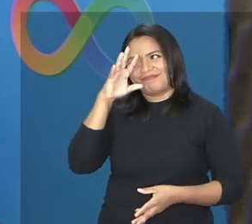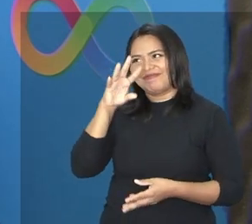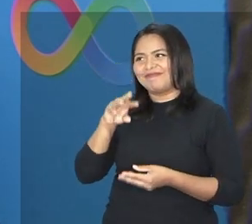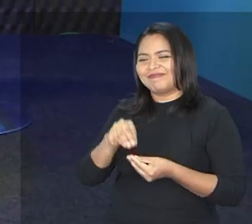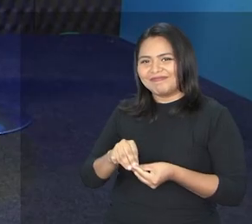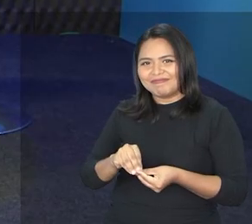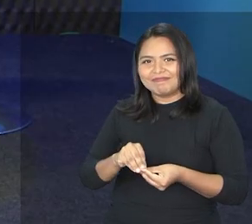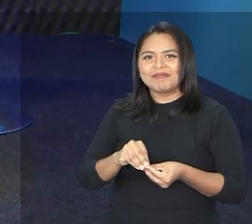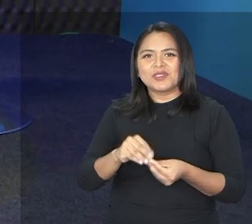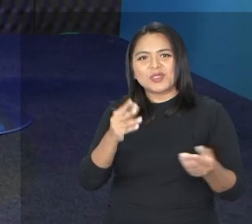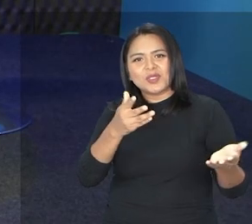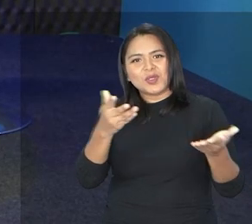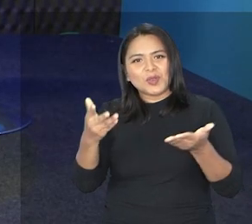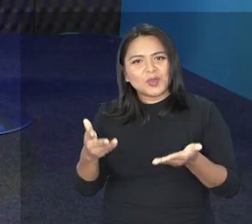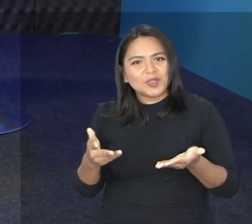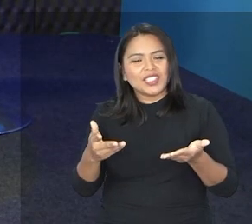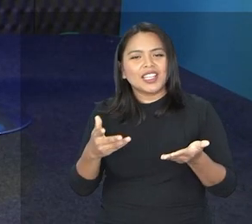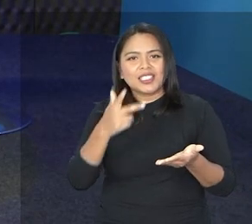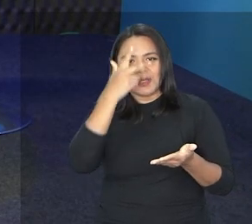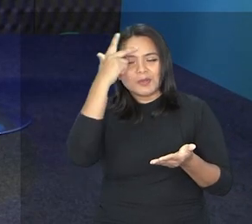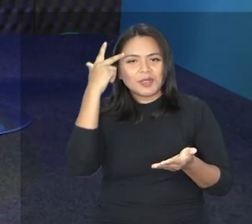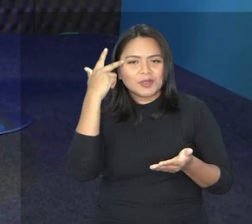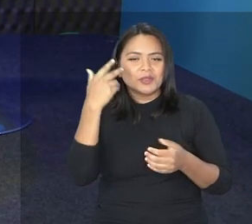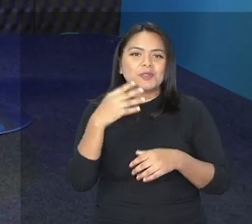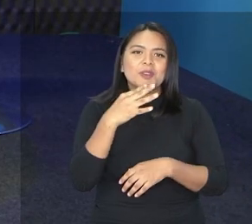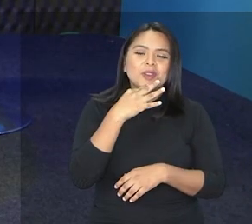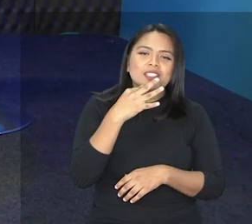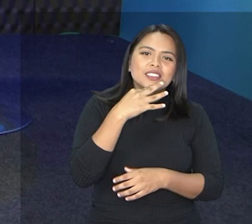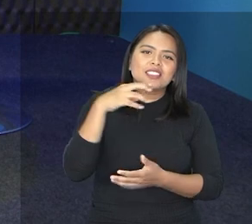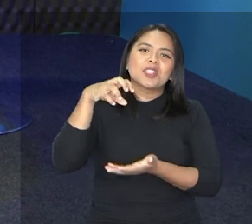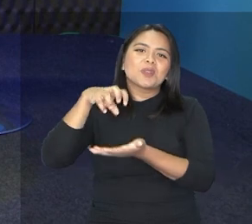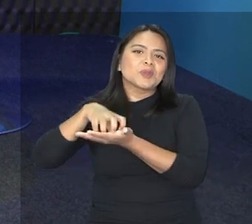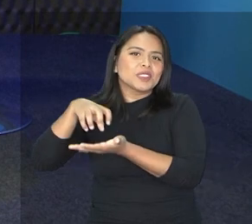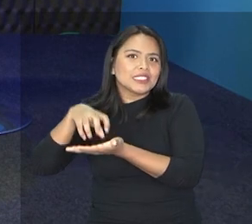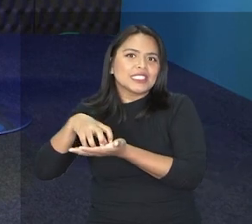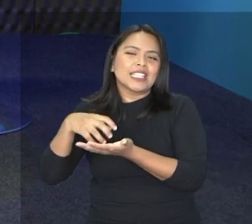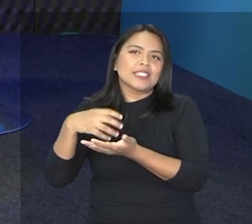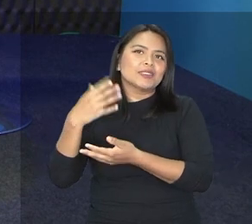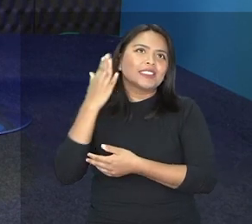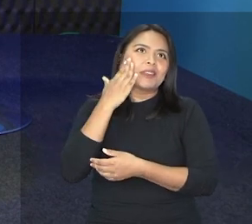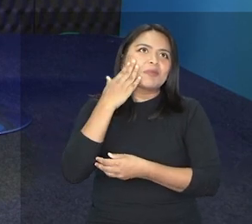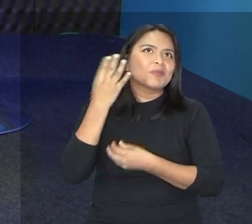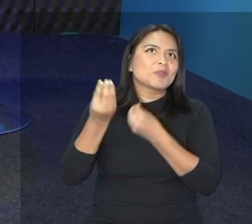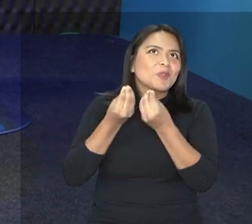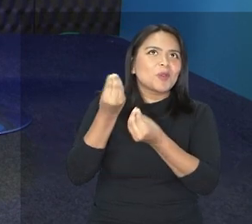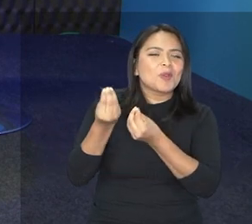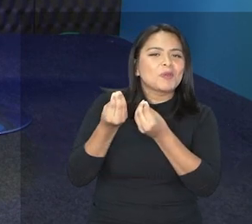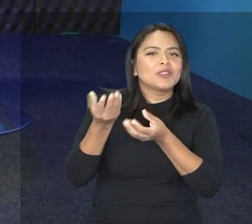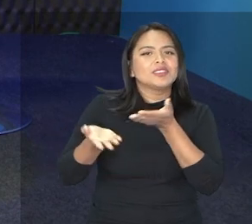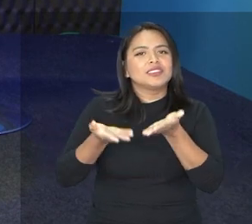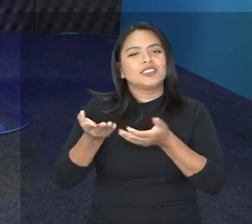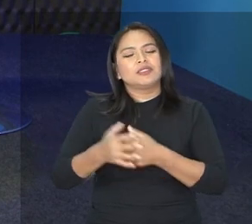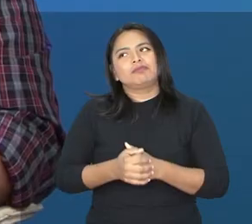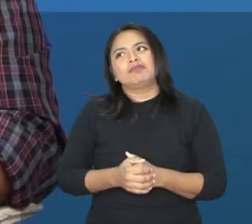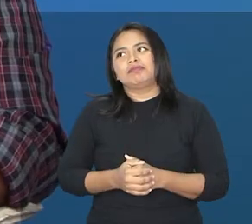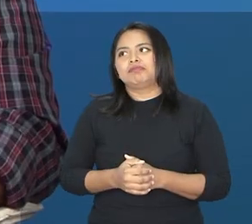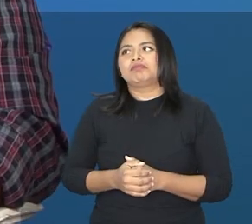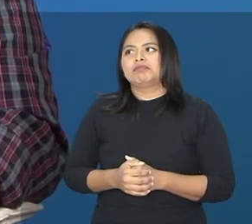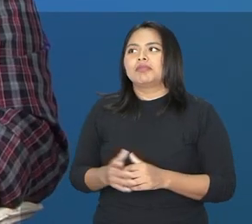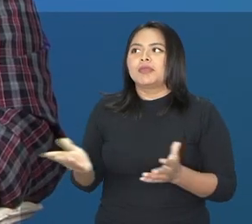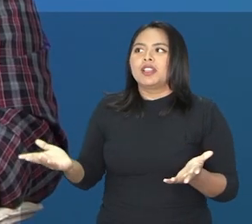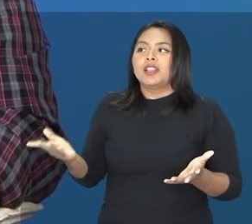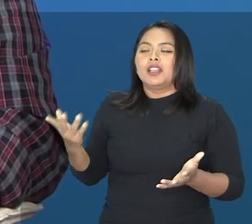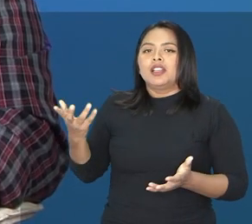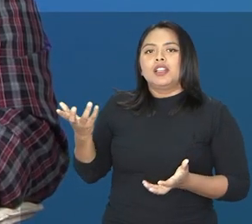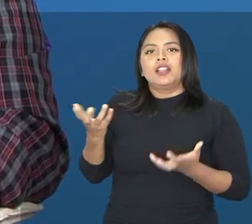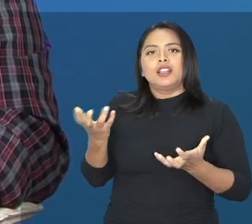finalizasse a sua fala, convidasse o pessoal a ir ao centro conhecer, saber como é que funciona. Muito bem. Eu quero dizer